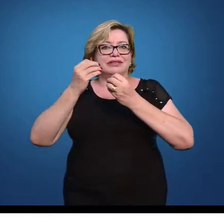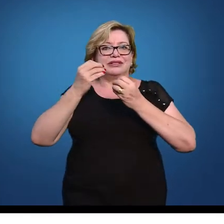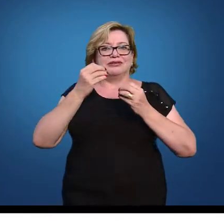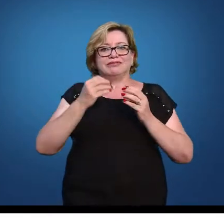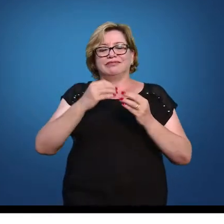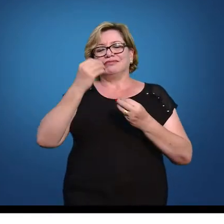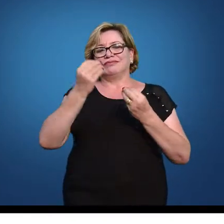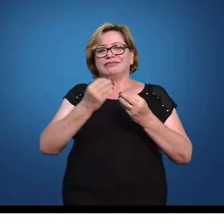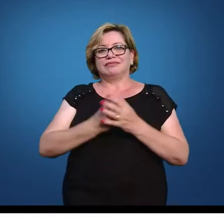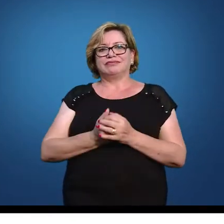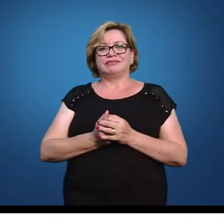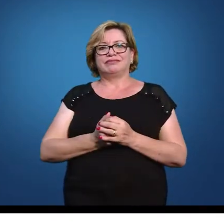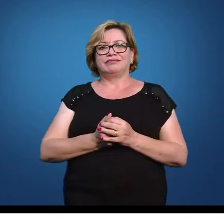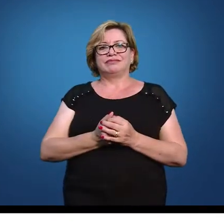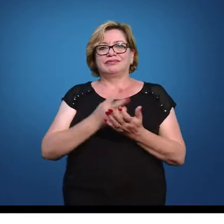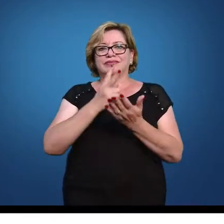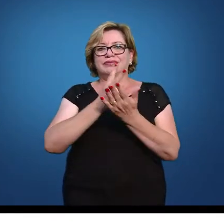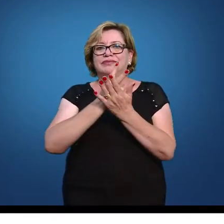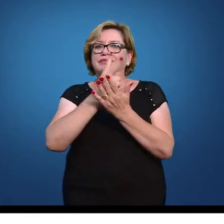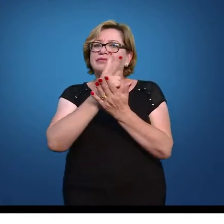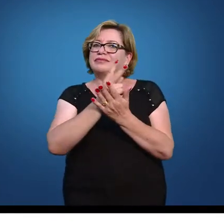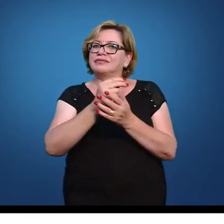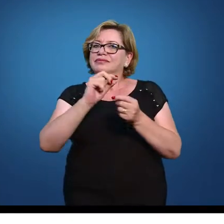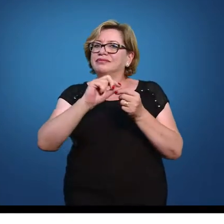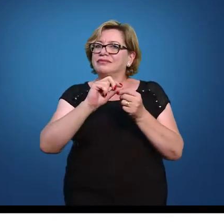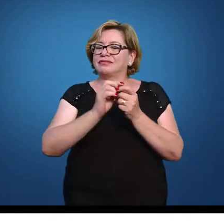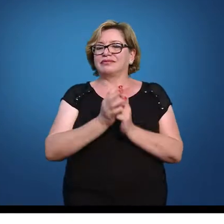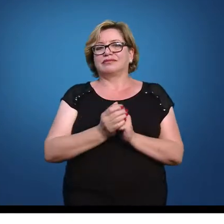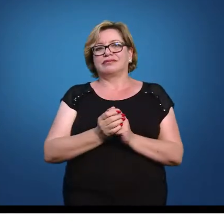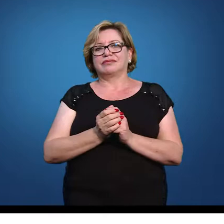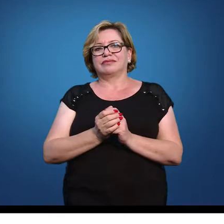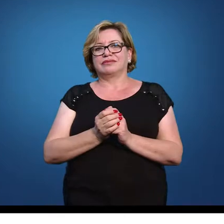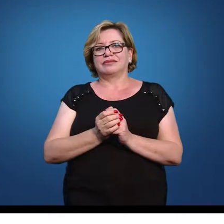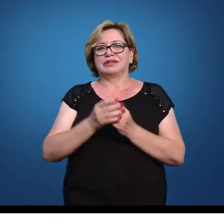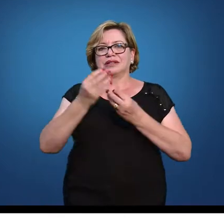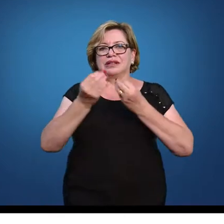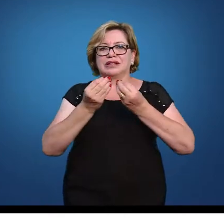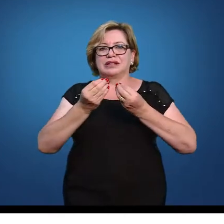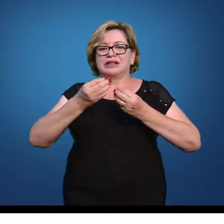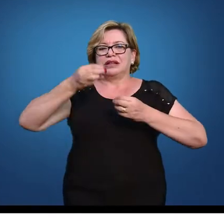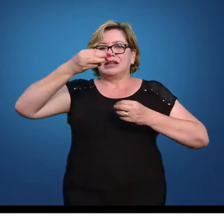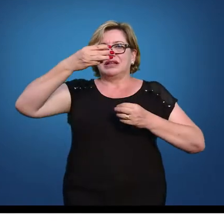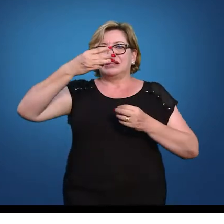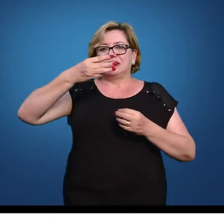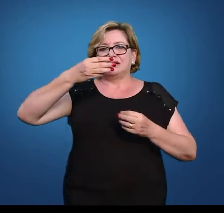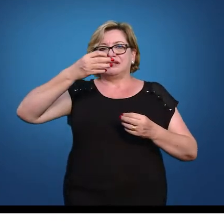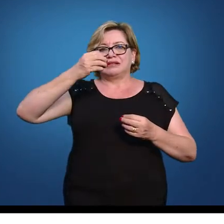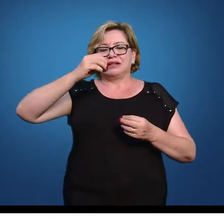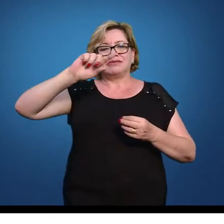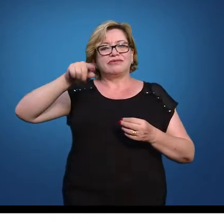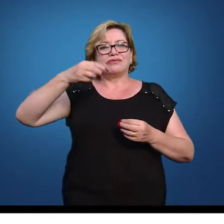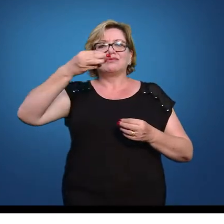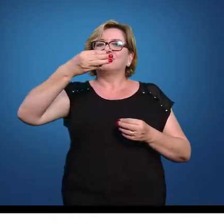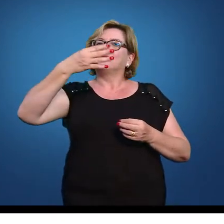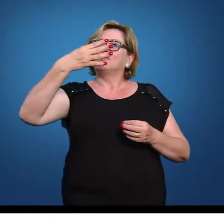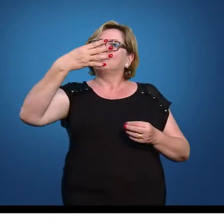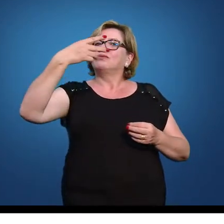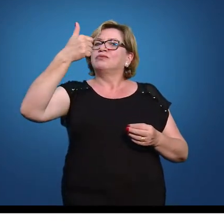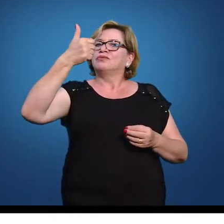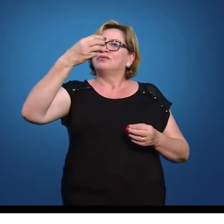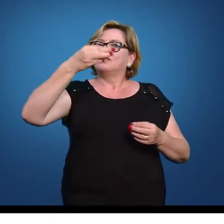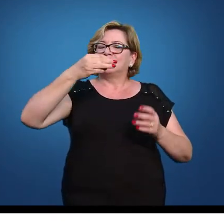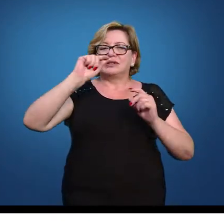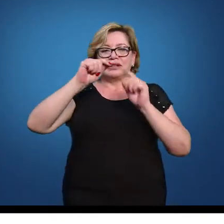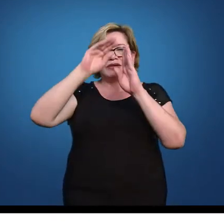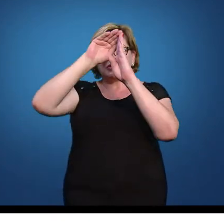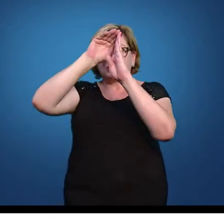0 e 1. Então, eu recorri a tabela, fui atual número 1, encontrei 0,34,13, sabendo que a curva é simétrica, ou